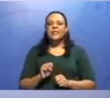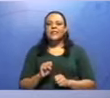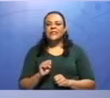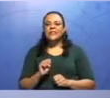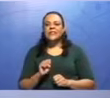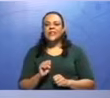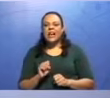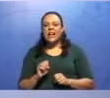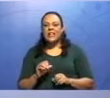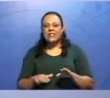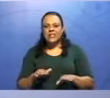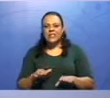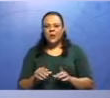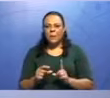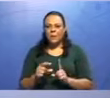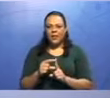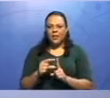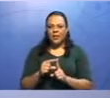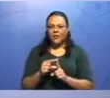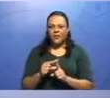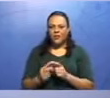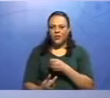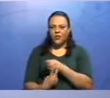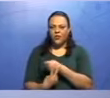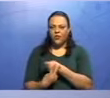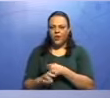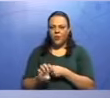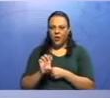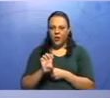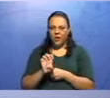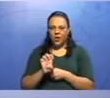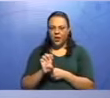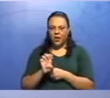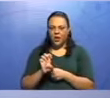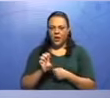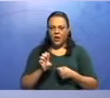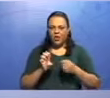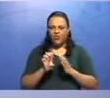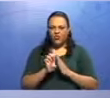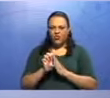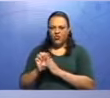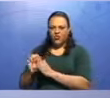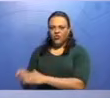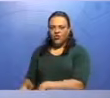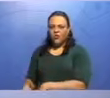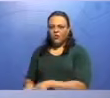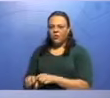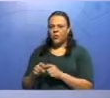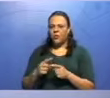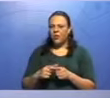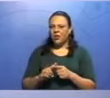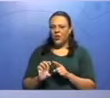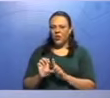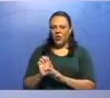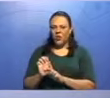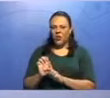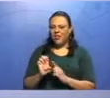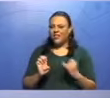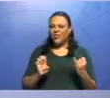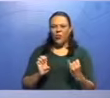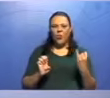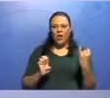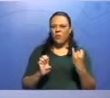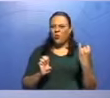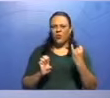ainda faz sentido. Esse verbo não é tão importante. E é por isso, então, que ele não pode ser o